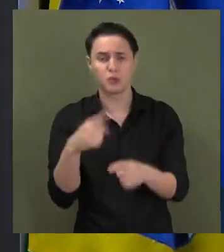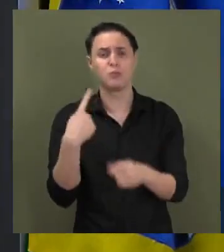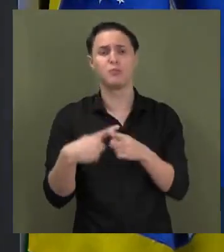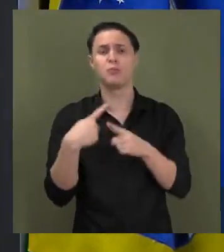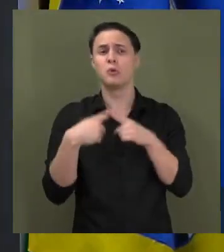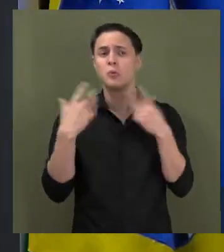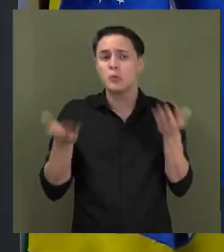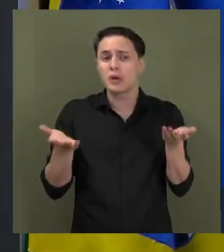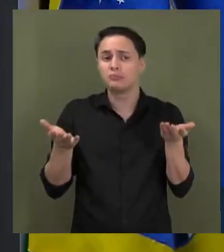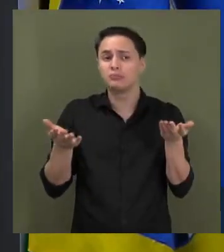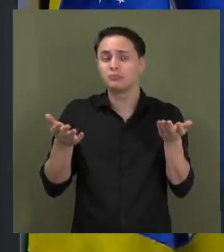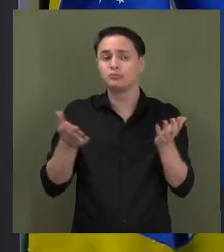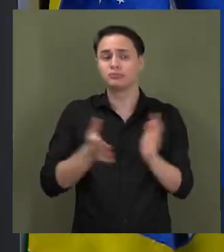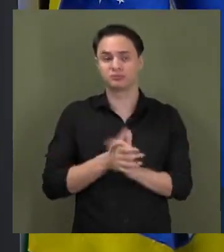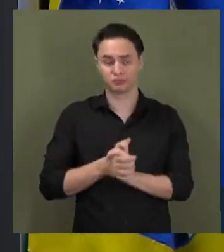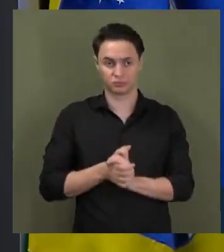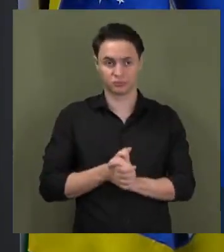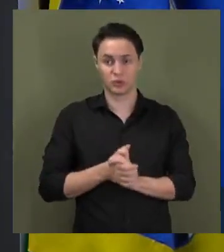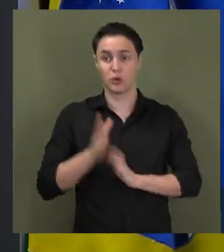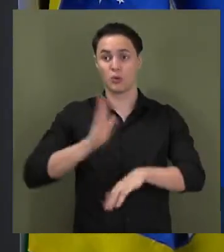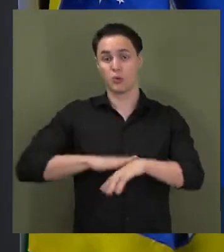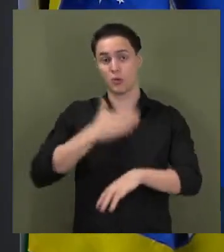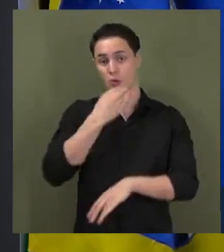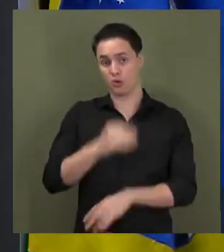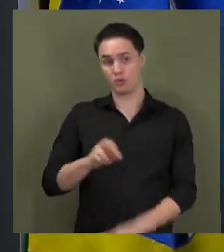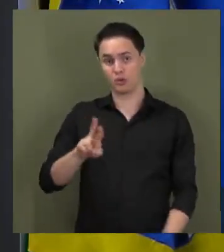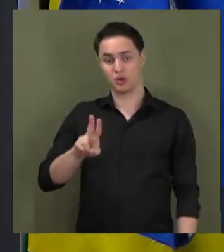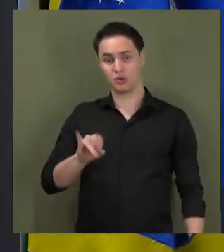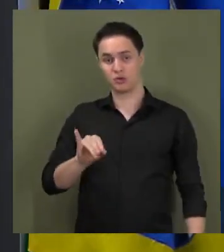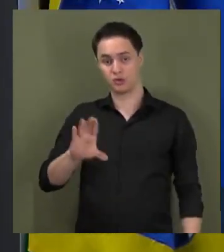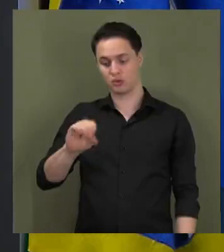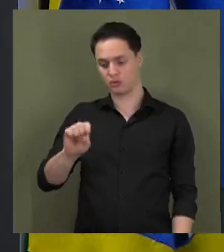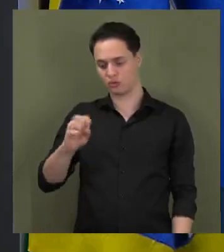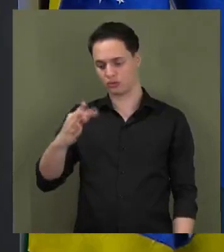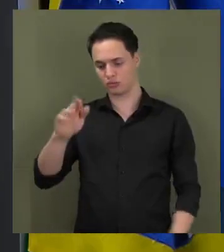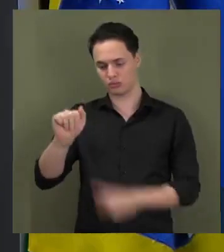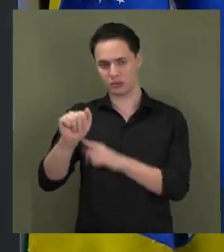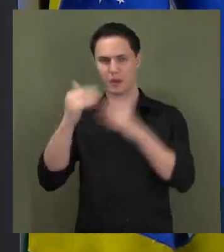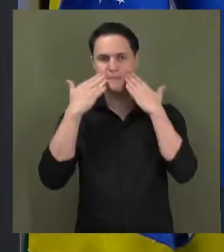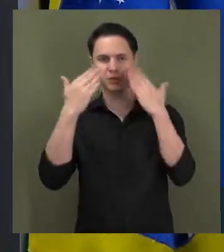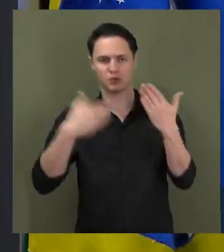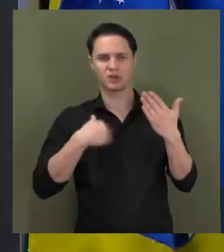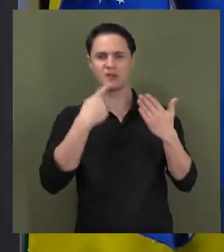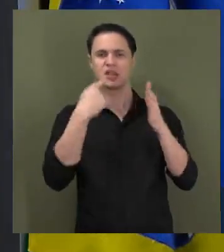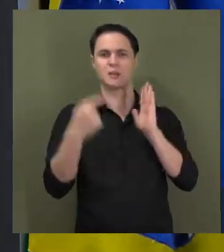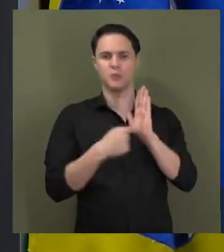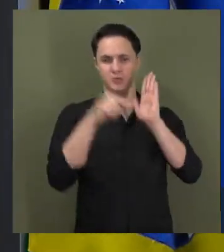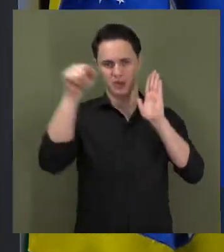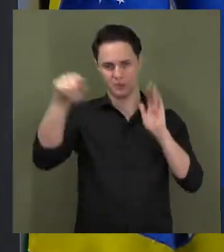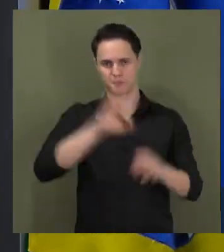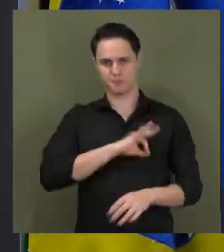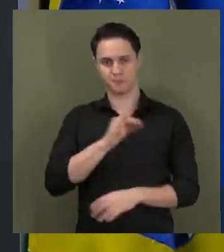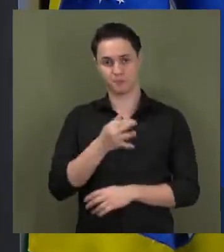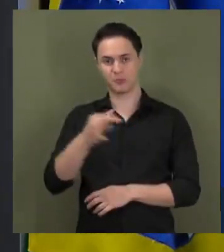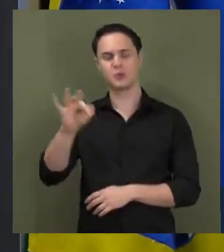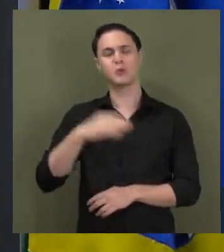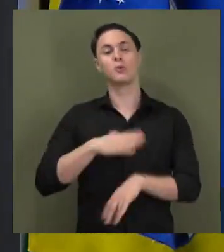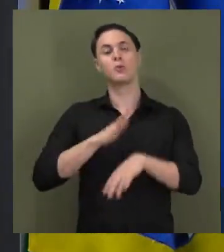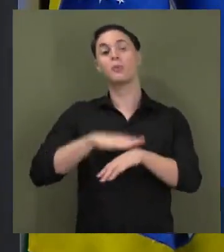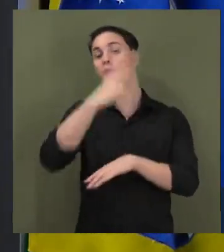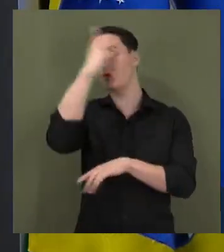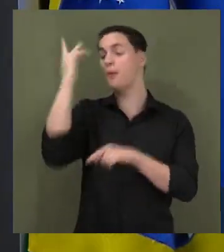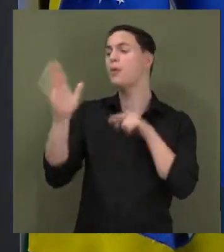será? Quando Rui Costa apresentou seu depoimento à Polícia Federal, ao ser questionado